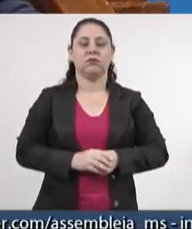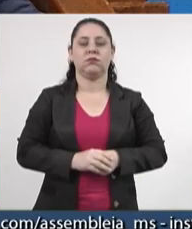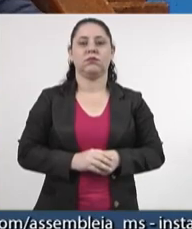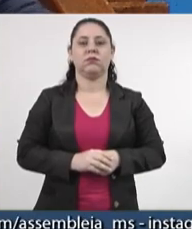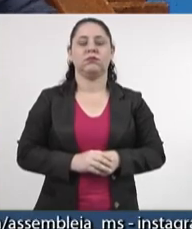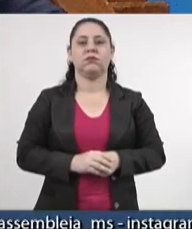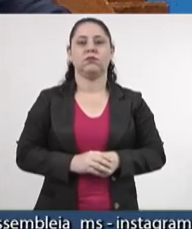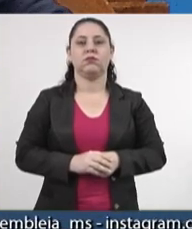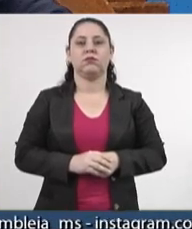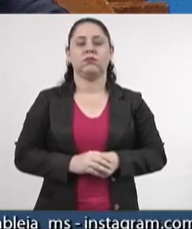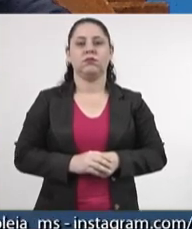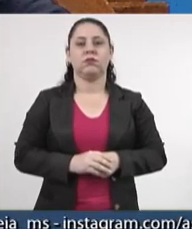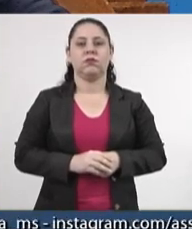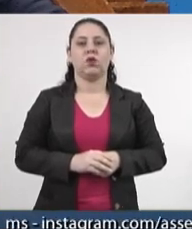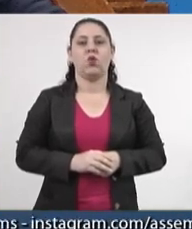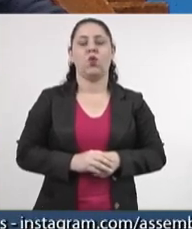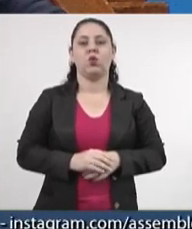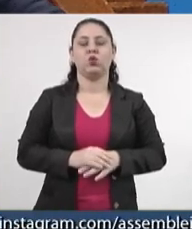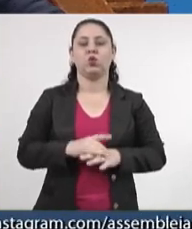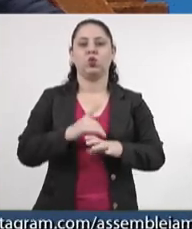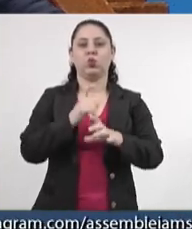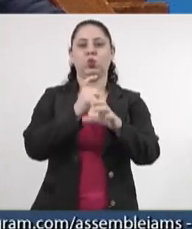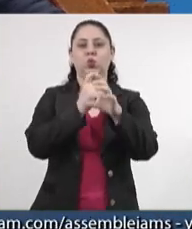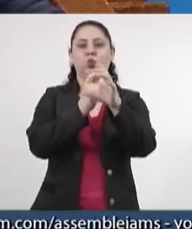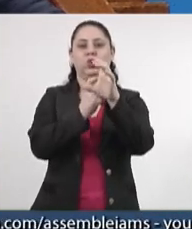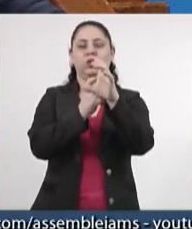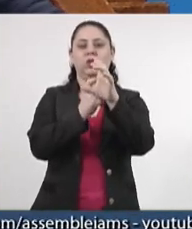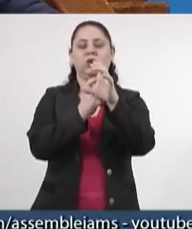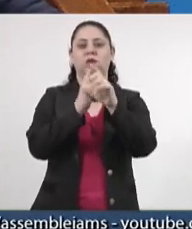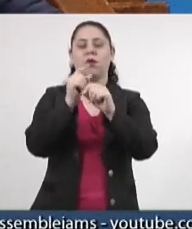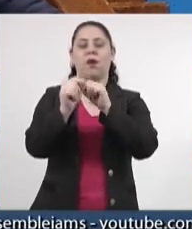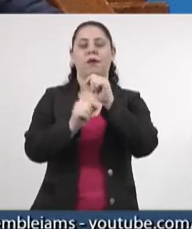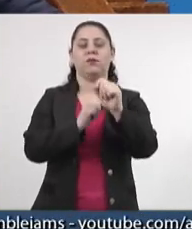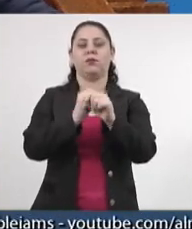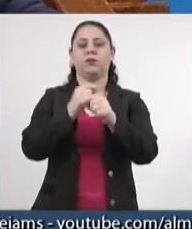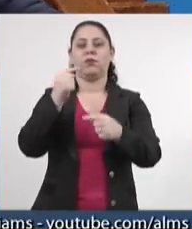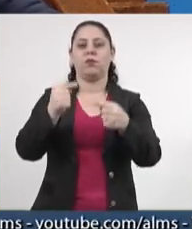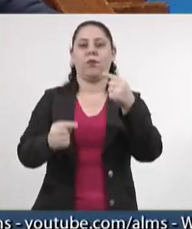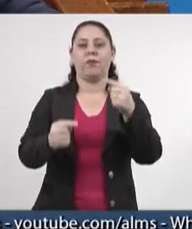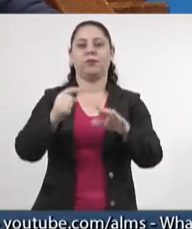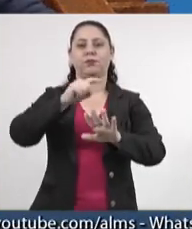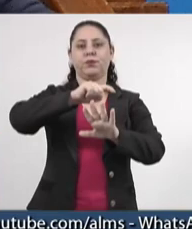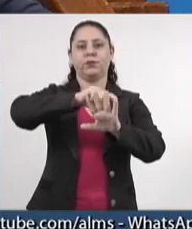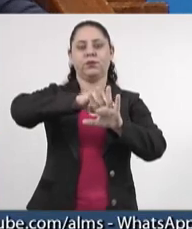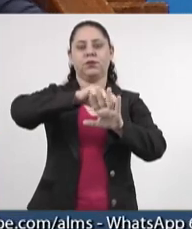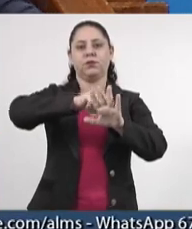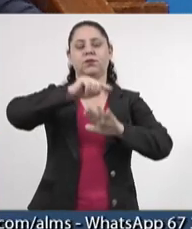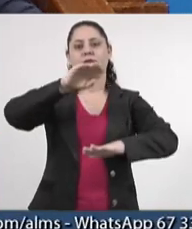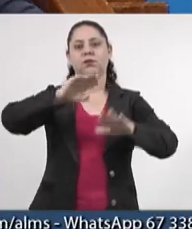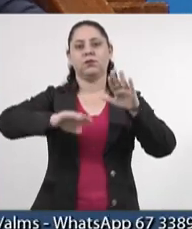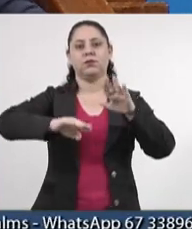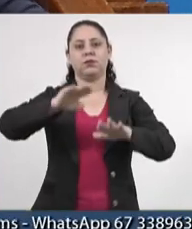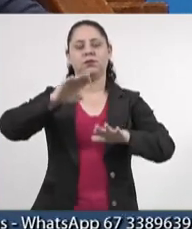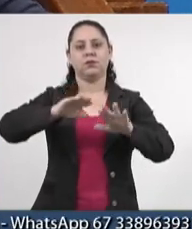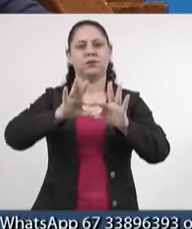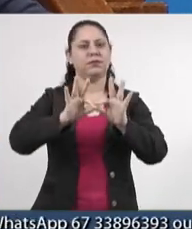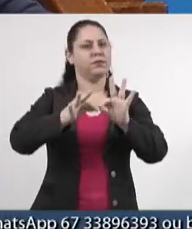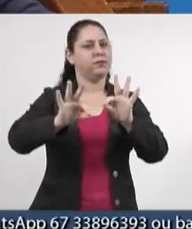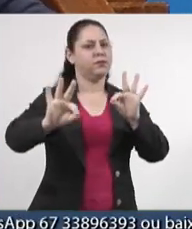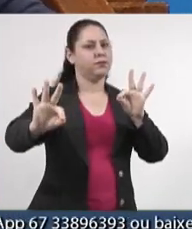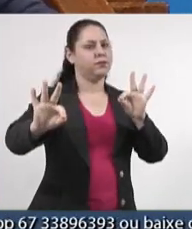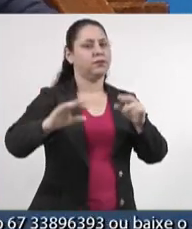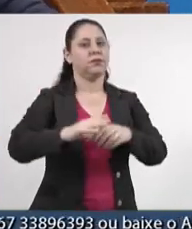Os comunistas, o debate ideológico que muitas das vezes a gente acha que está distante,